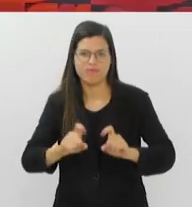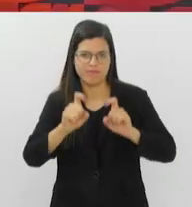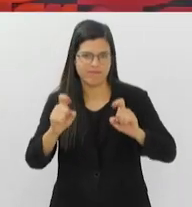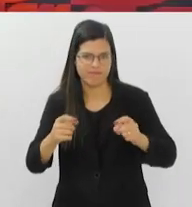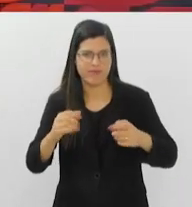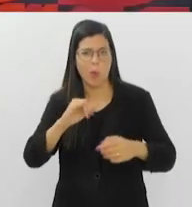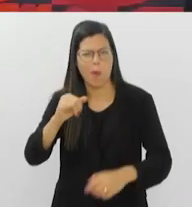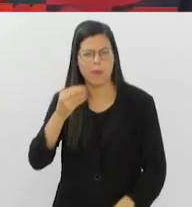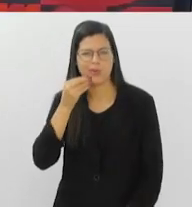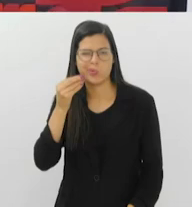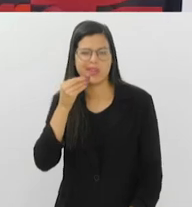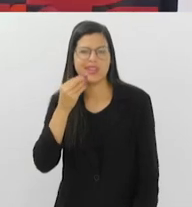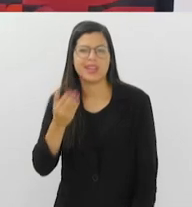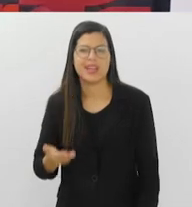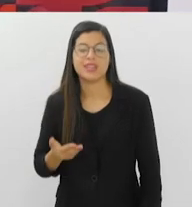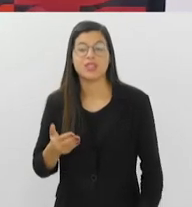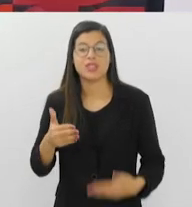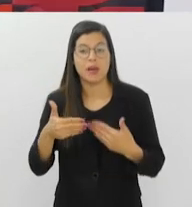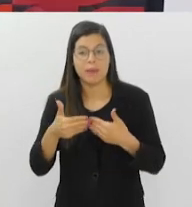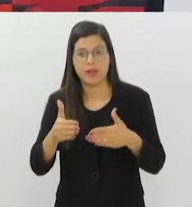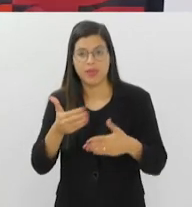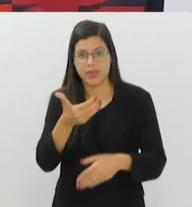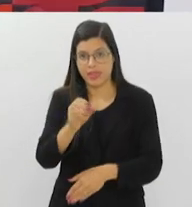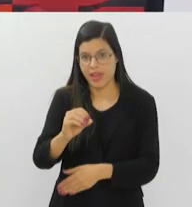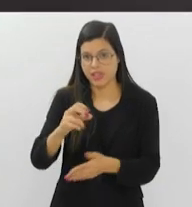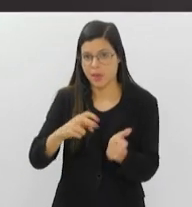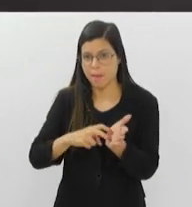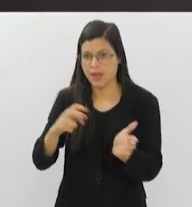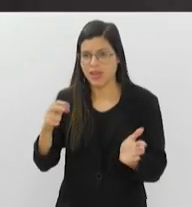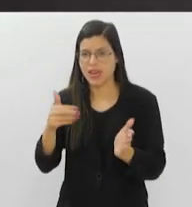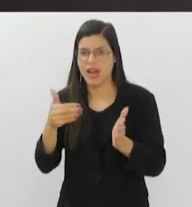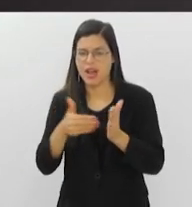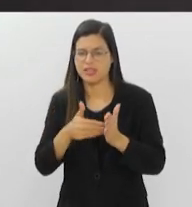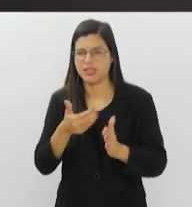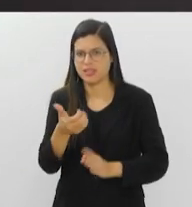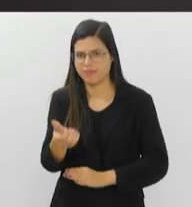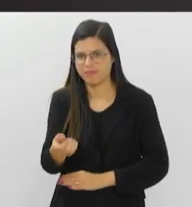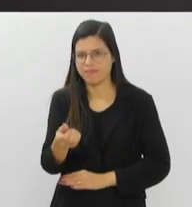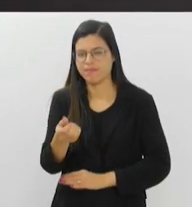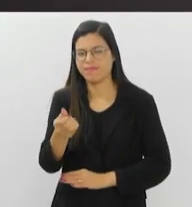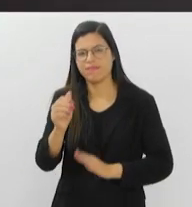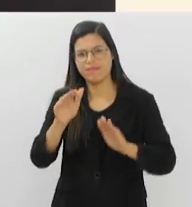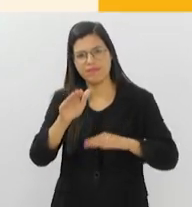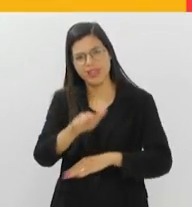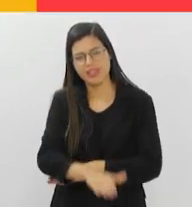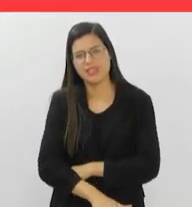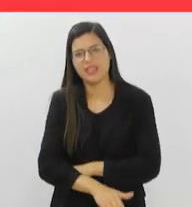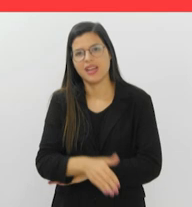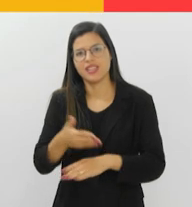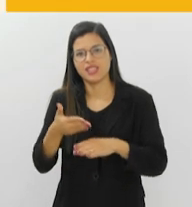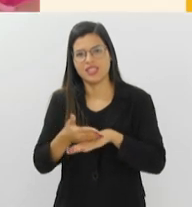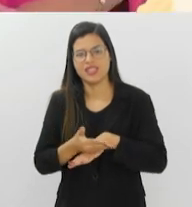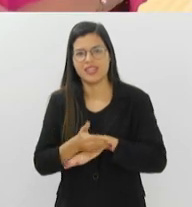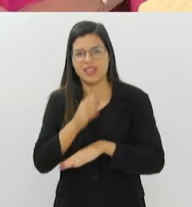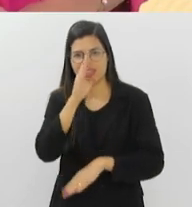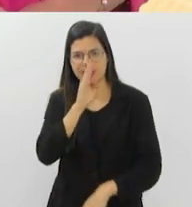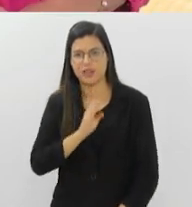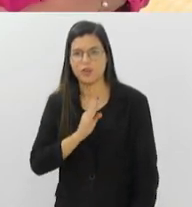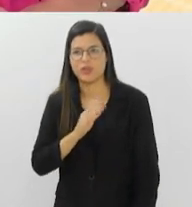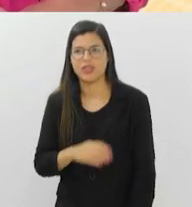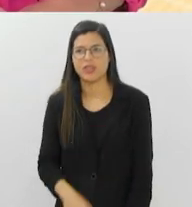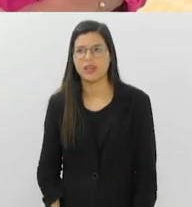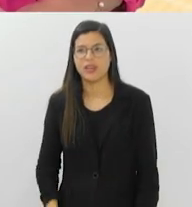A exposição fica aberta para a visitação das 10 horas da manhã até as 6 da tarde. A entrada é franca. E neste